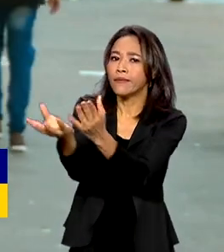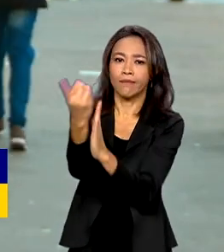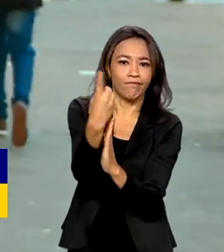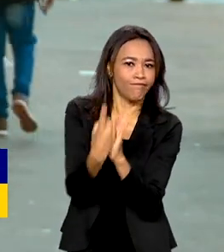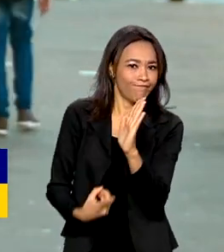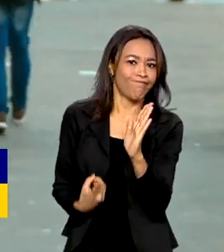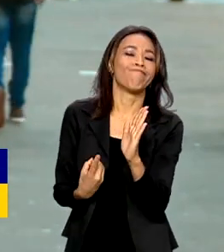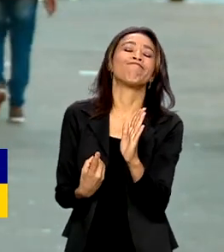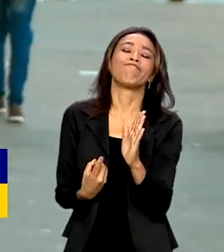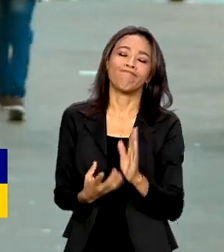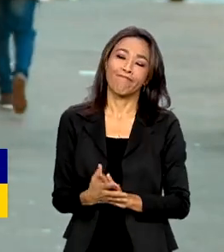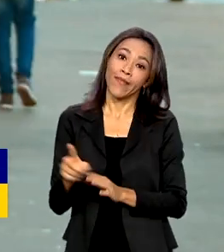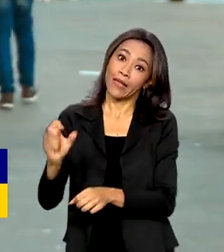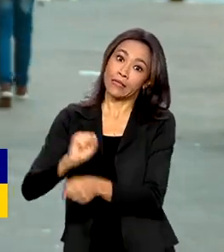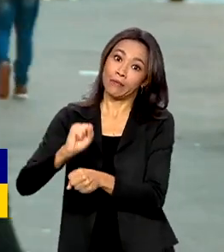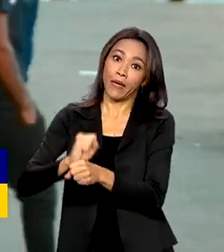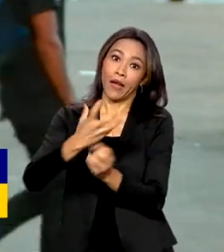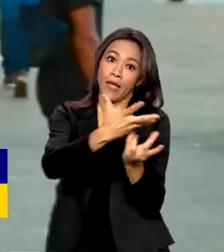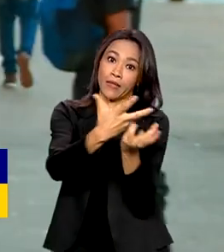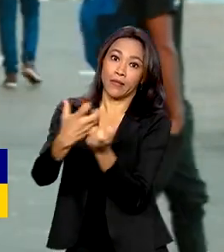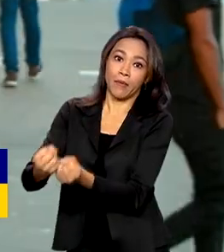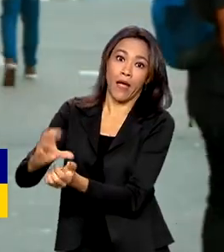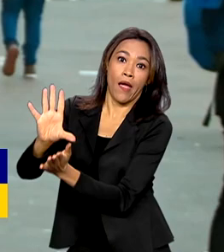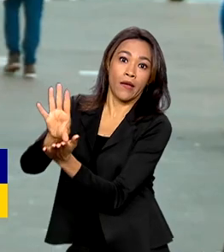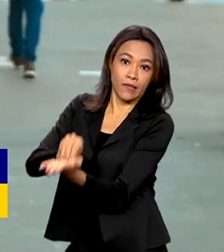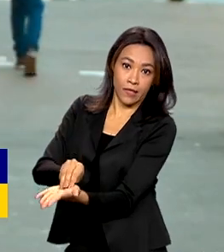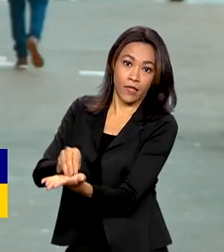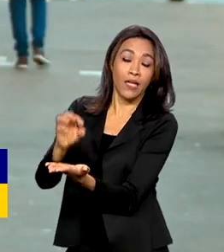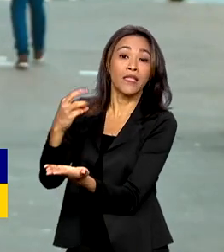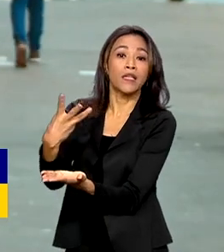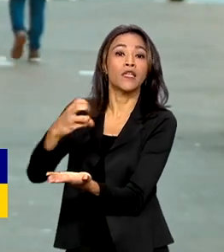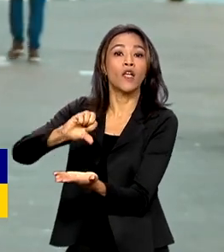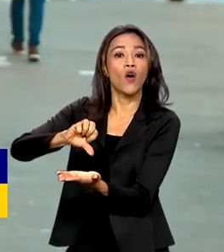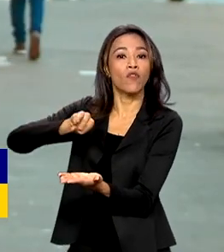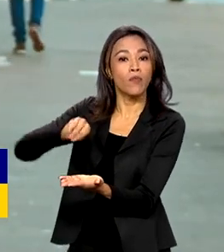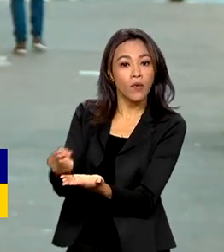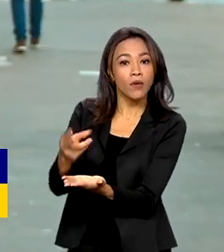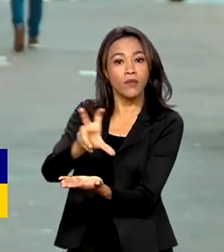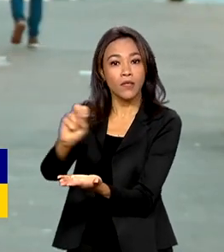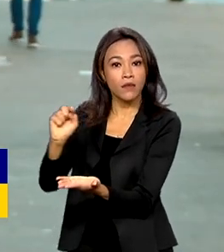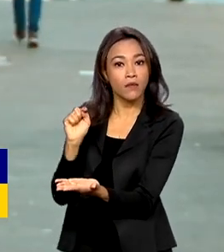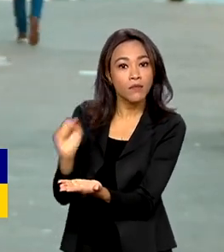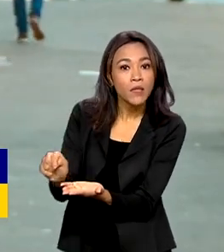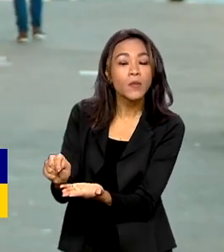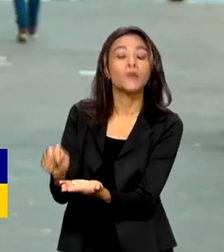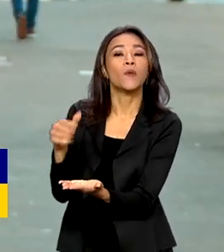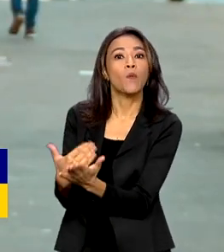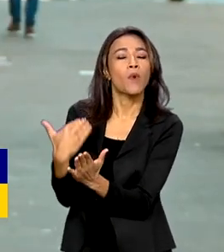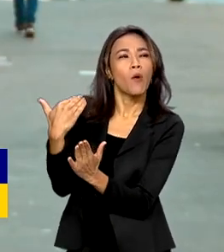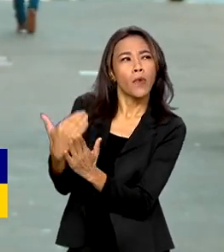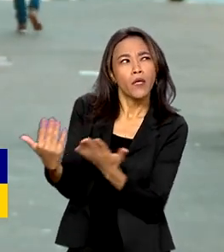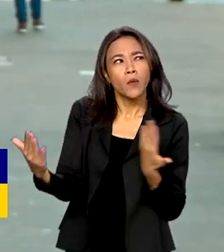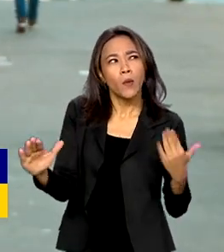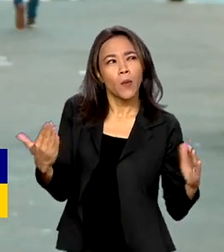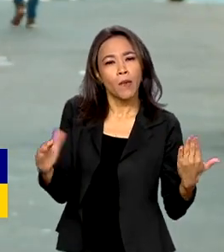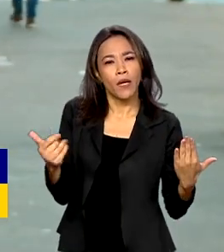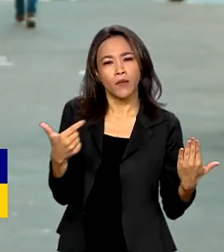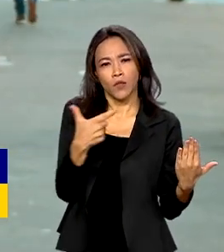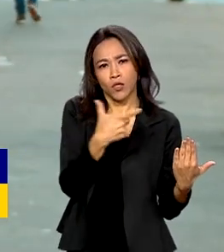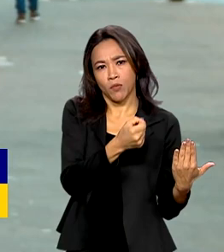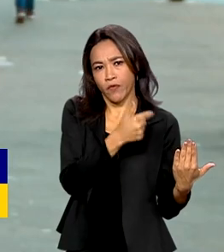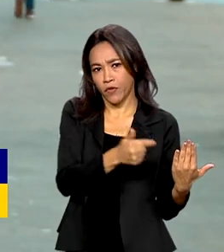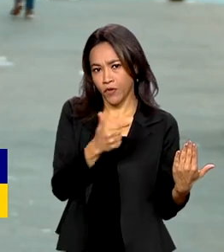renda. A Receita espera receber cerca de R$ 39.500 de declarações, um aumento em relação a 2022.